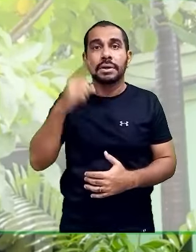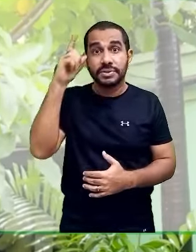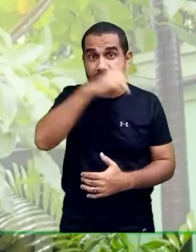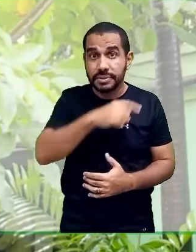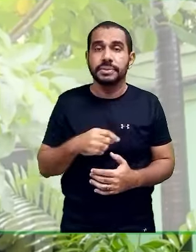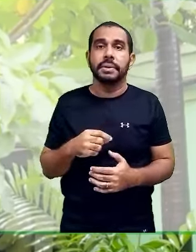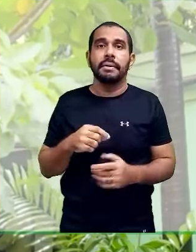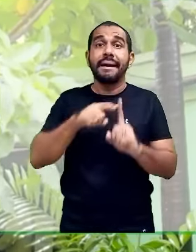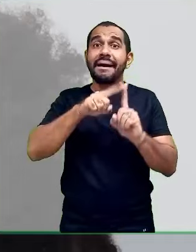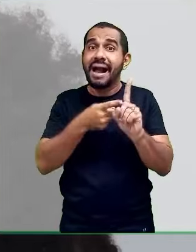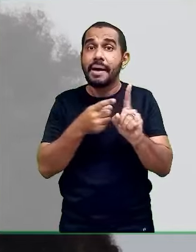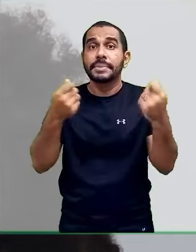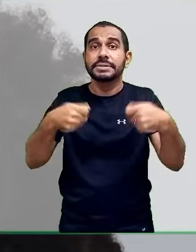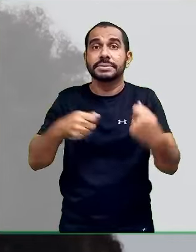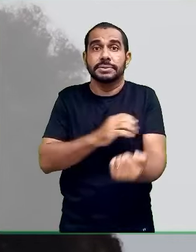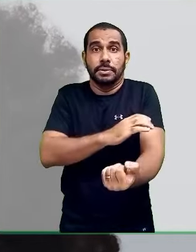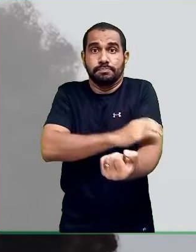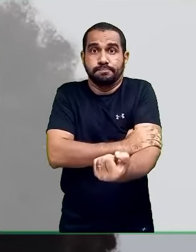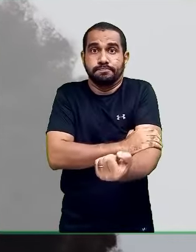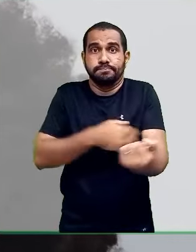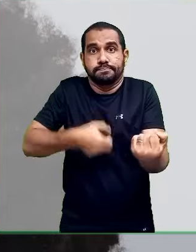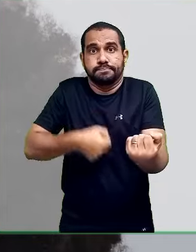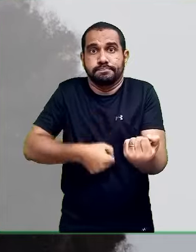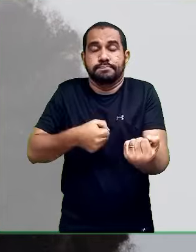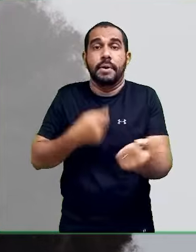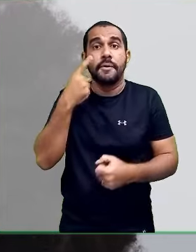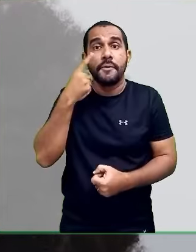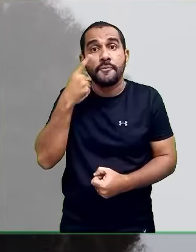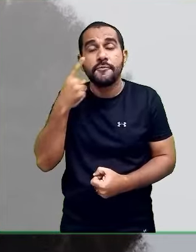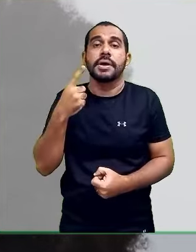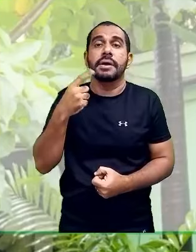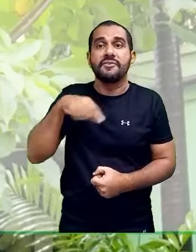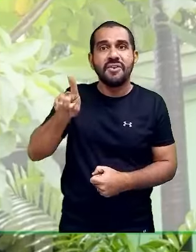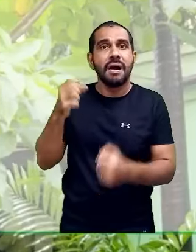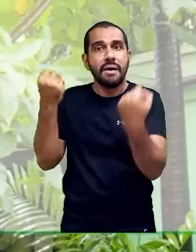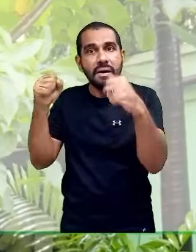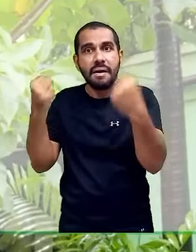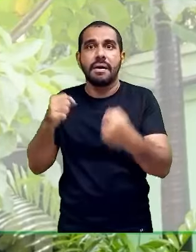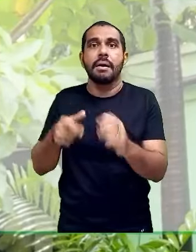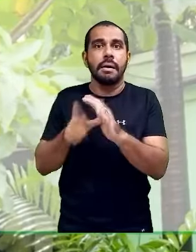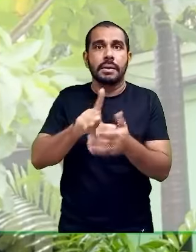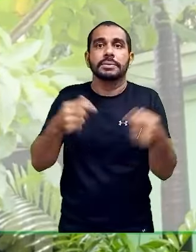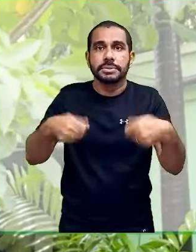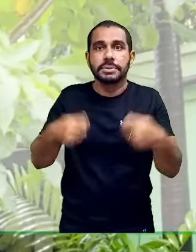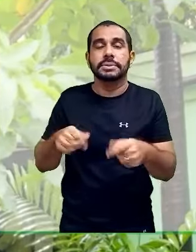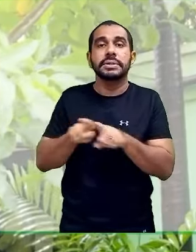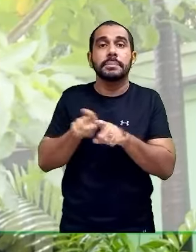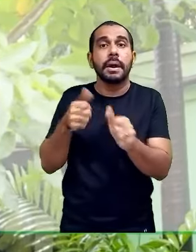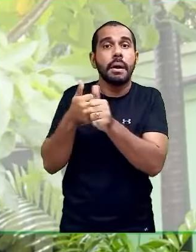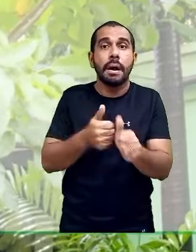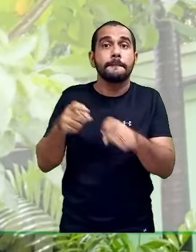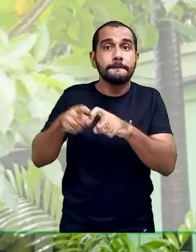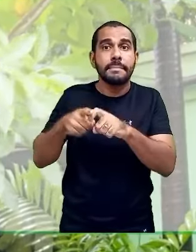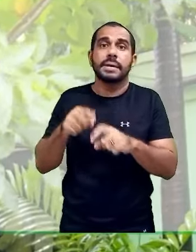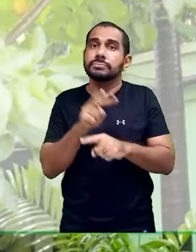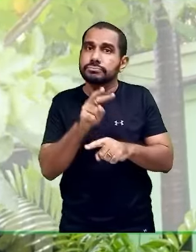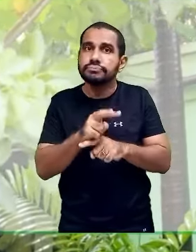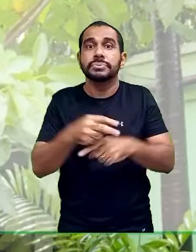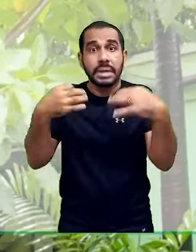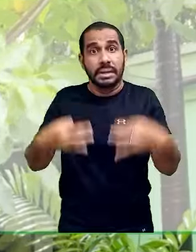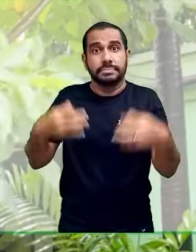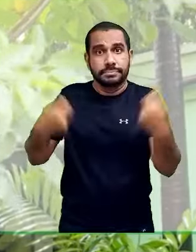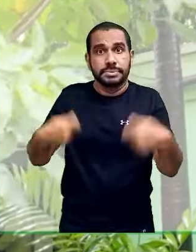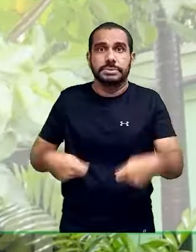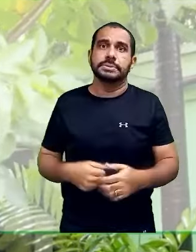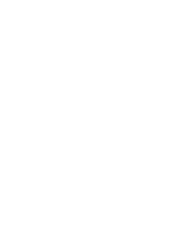podem indicar o problema. As grávidas precisam medir a pressão antes e depois de atividades mais intensas e fazer acompanhamento